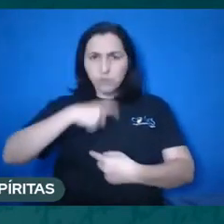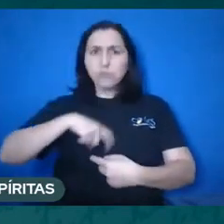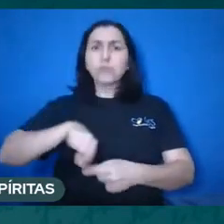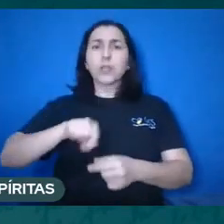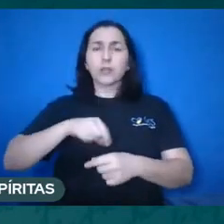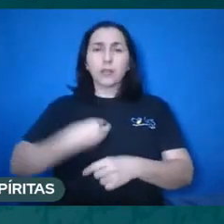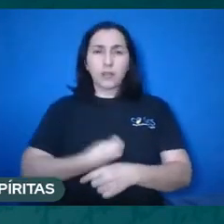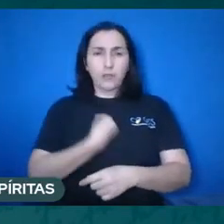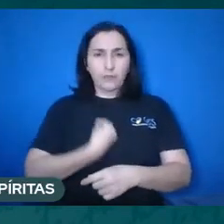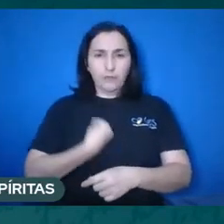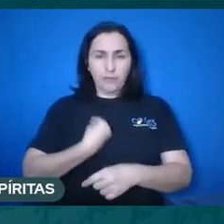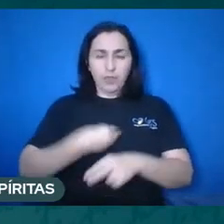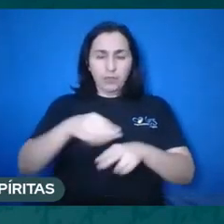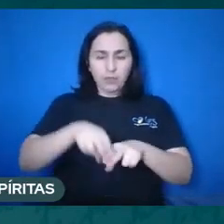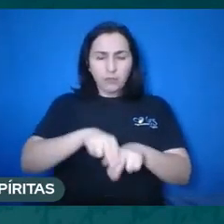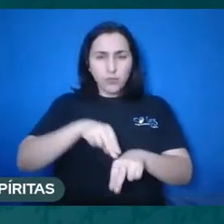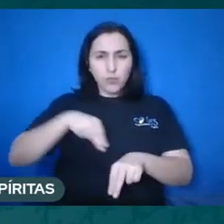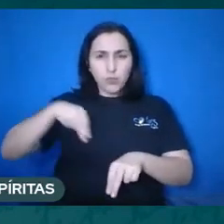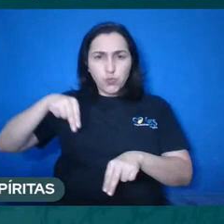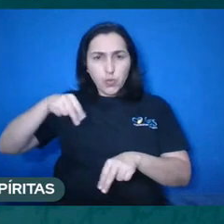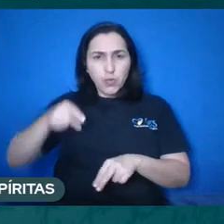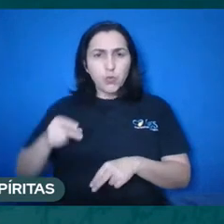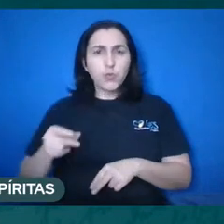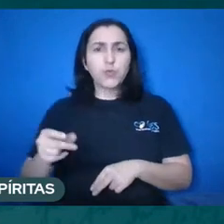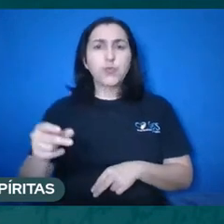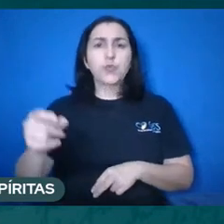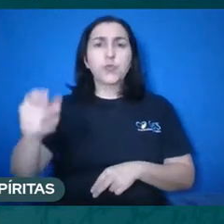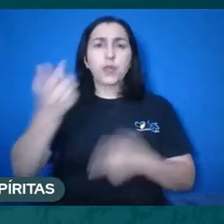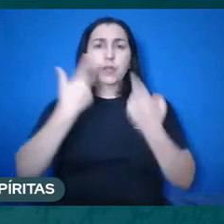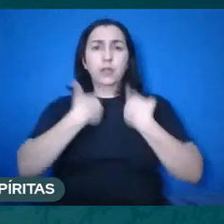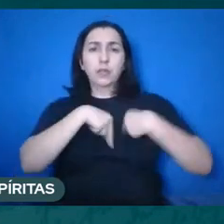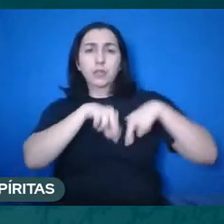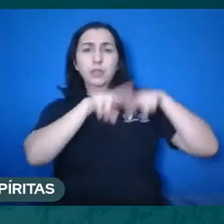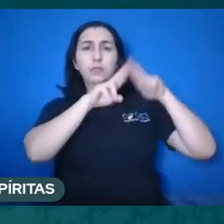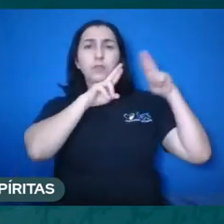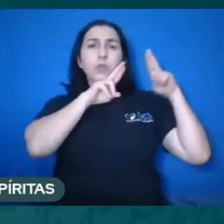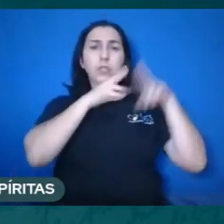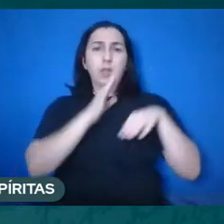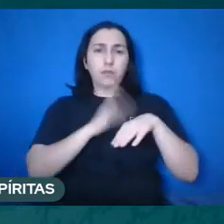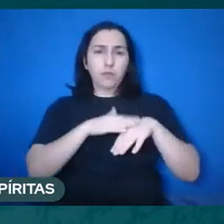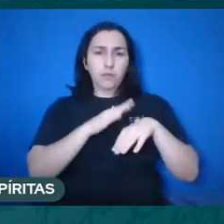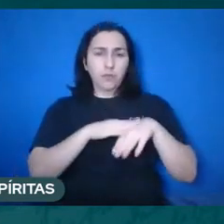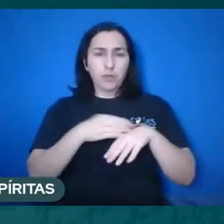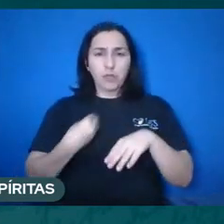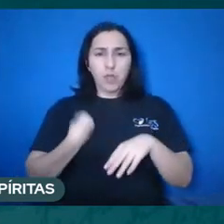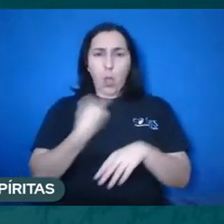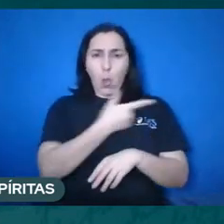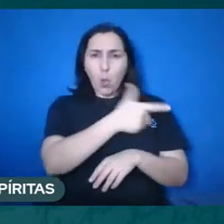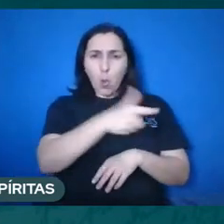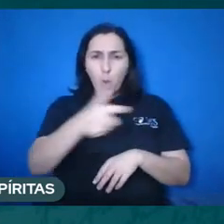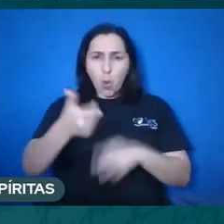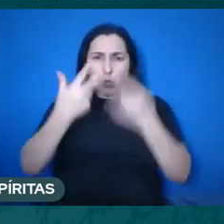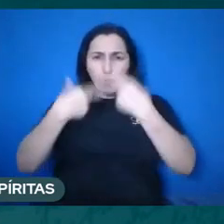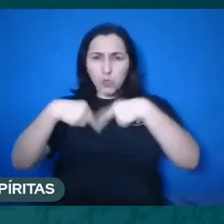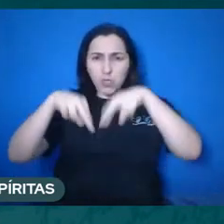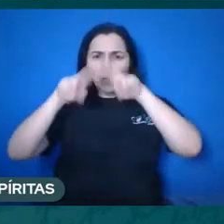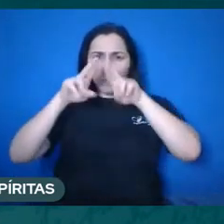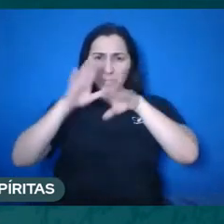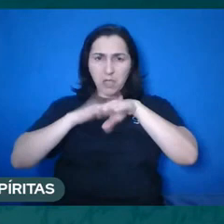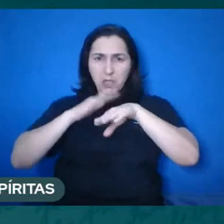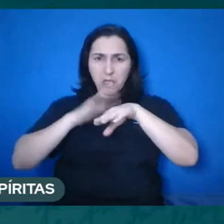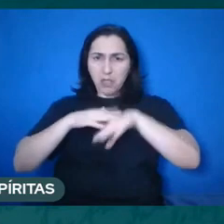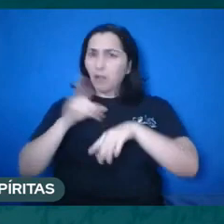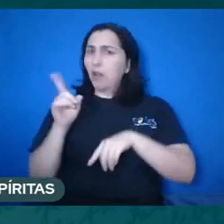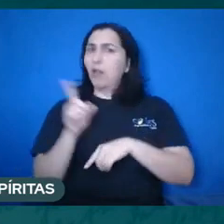imortais, autores do nosso destino, não há ninguém que se responsabilize pelo nosso destino, senão nós